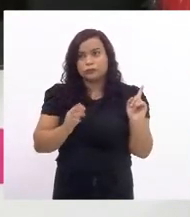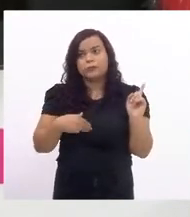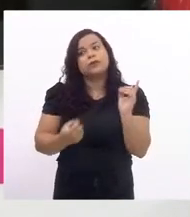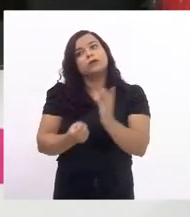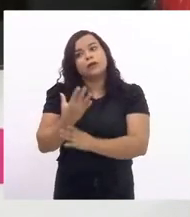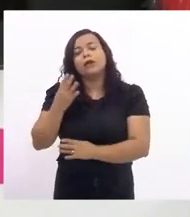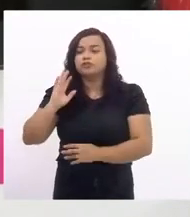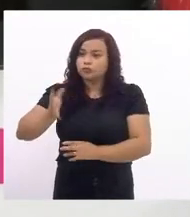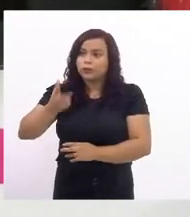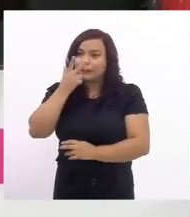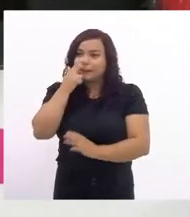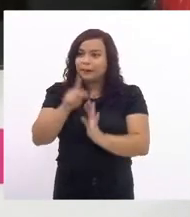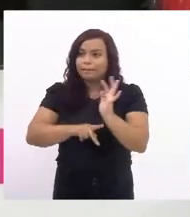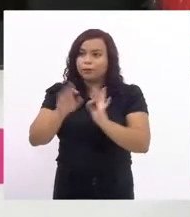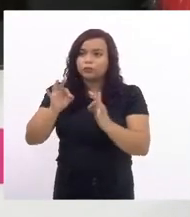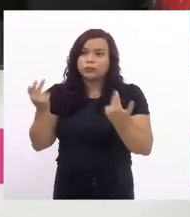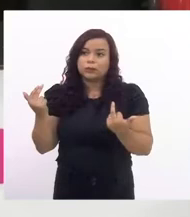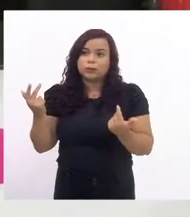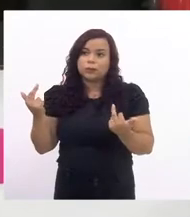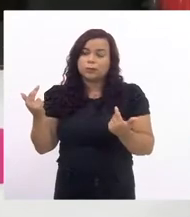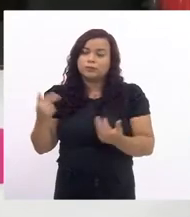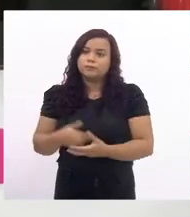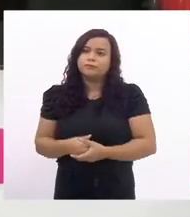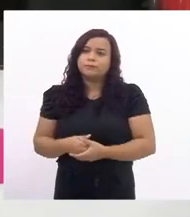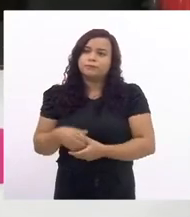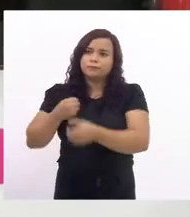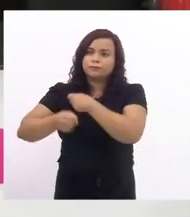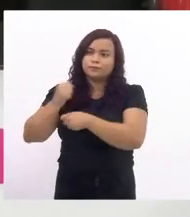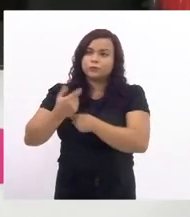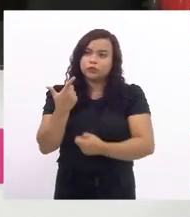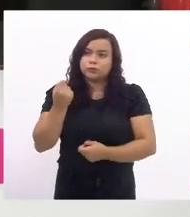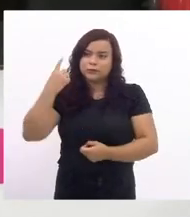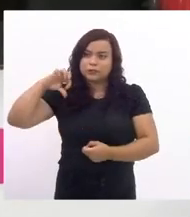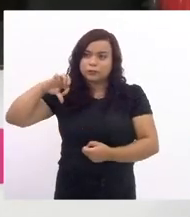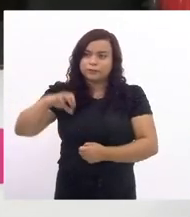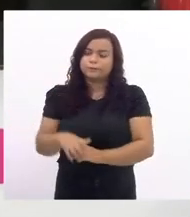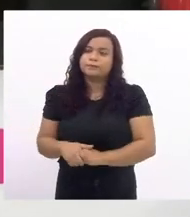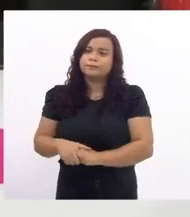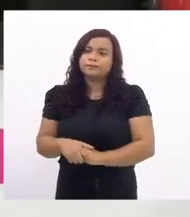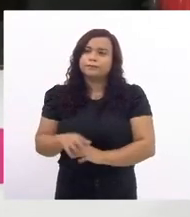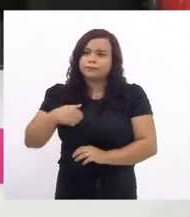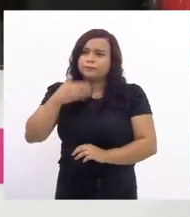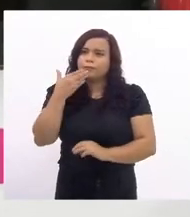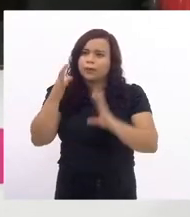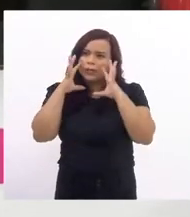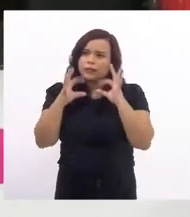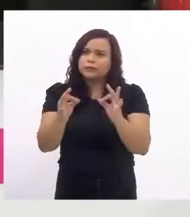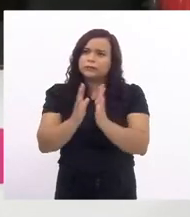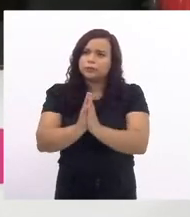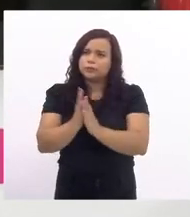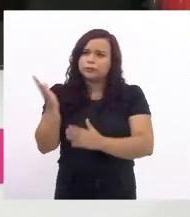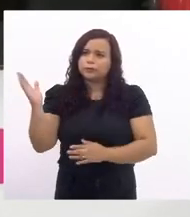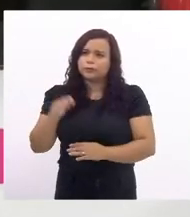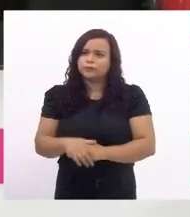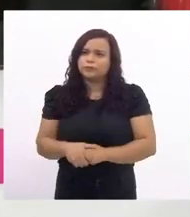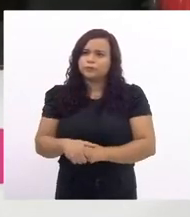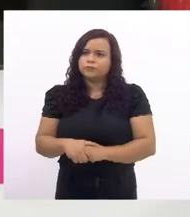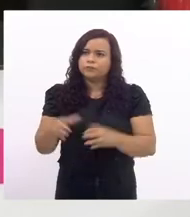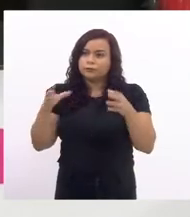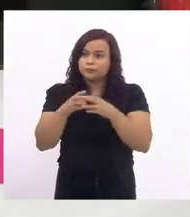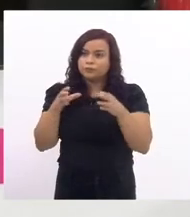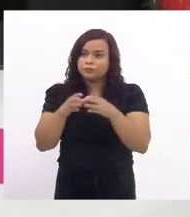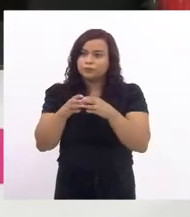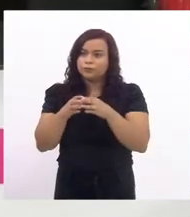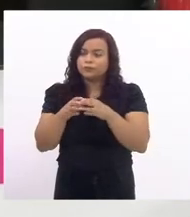projeto semelhante de 2019 de 2019 pedirem atenção aí da comissão de